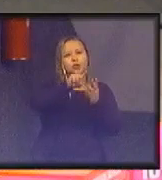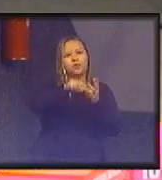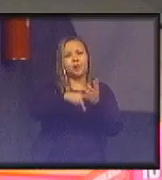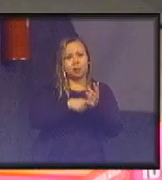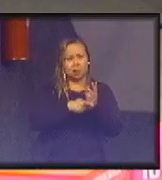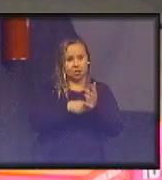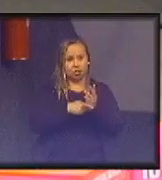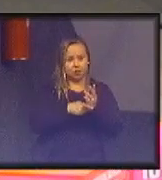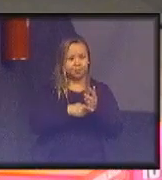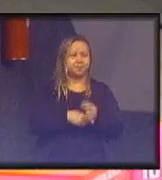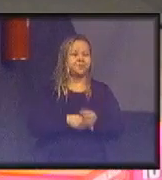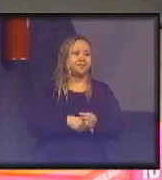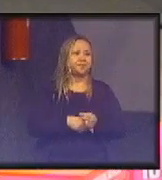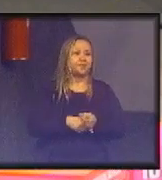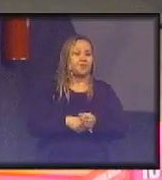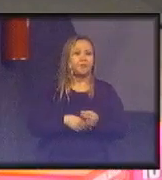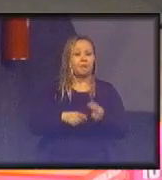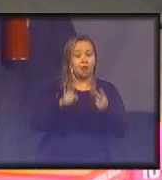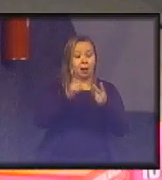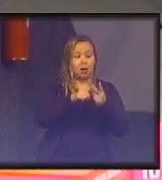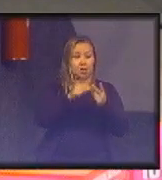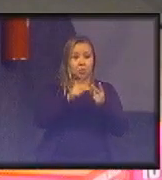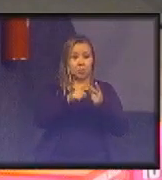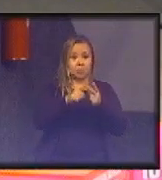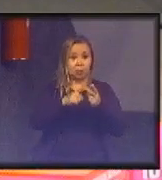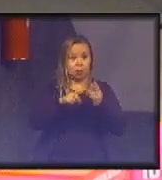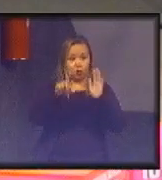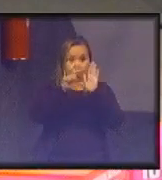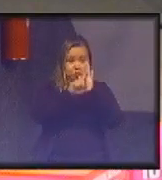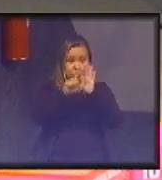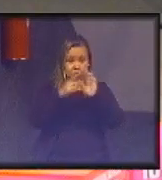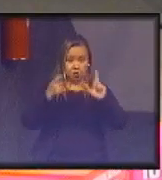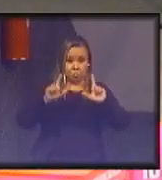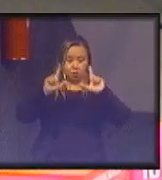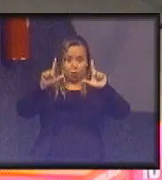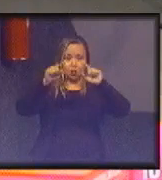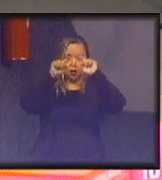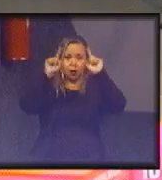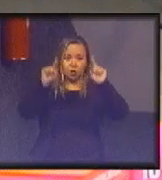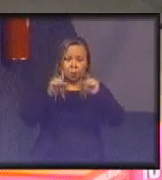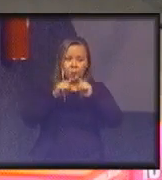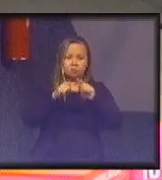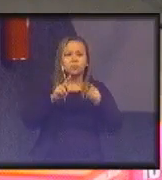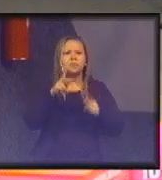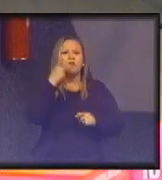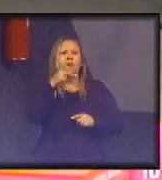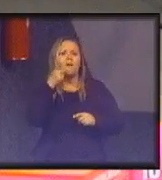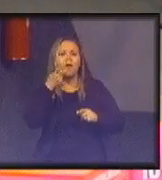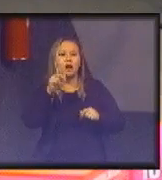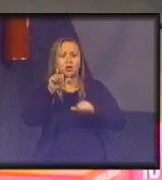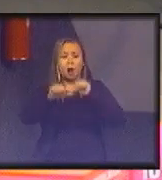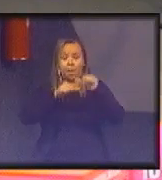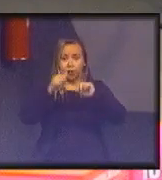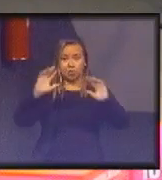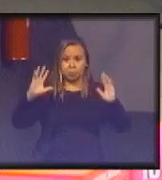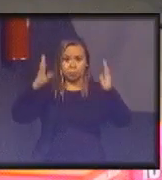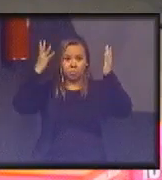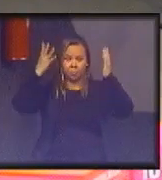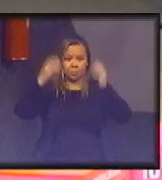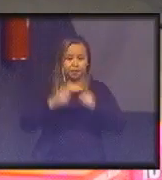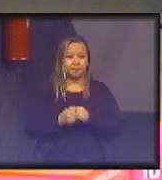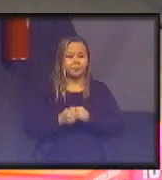convenção é a Convenção Quadro das Nações Unidas sobre Mudança do Clima, que se baseou